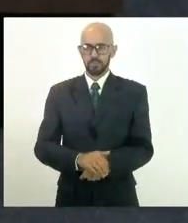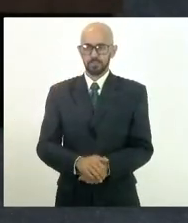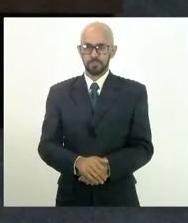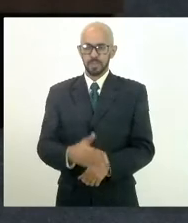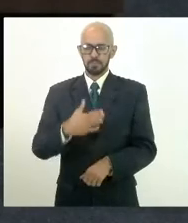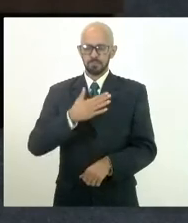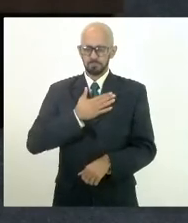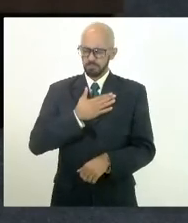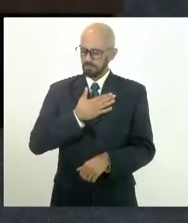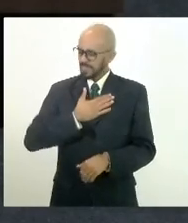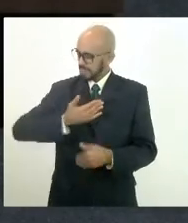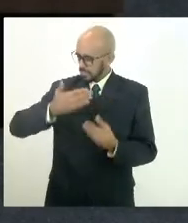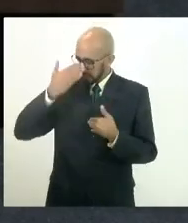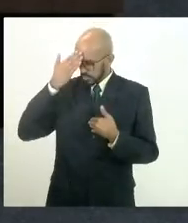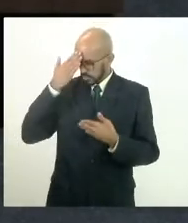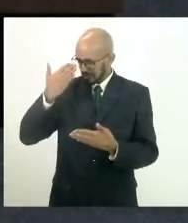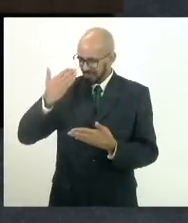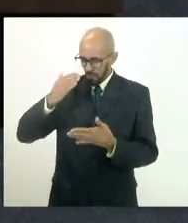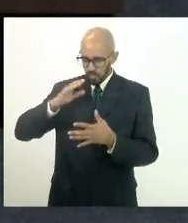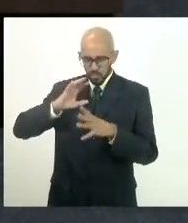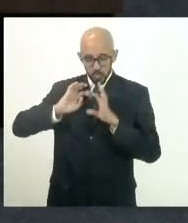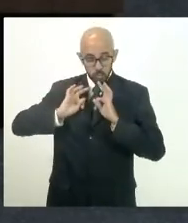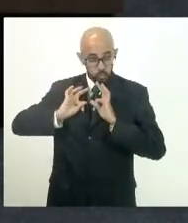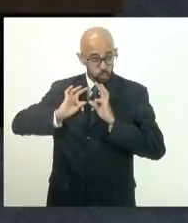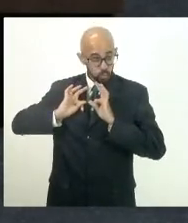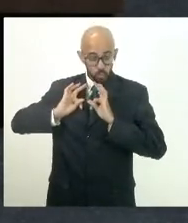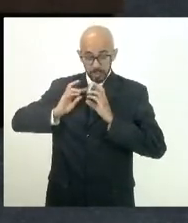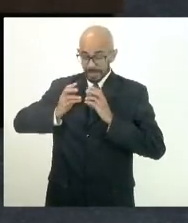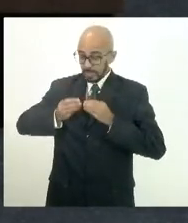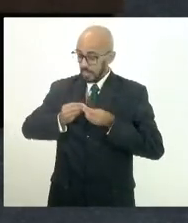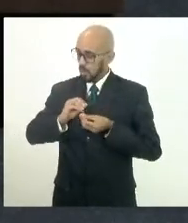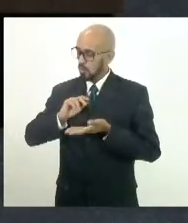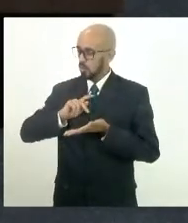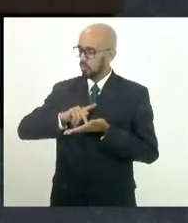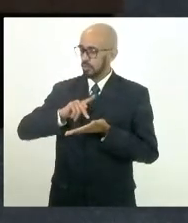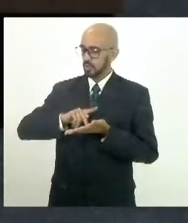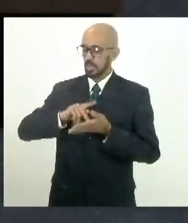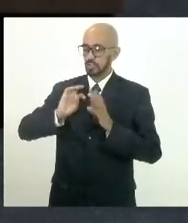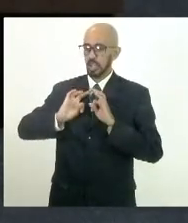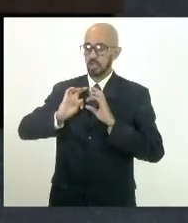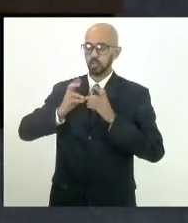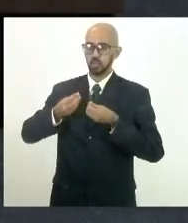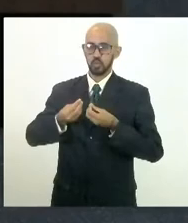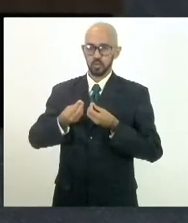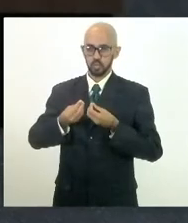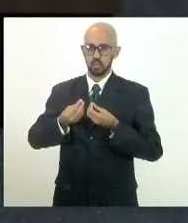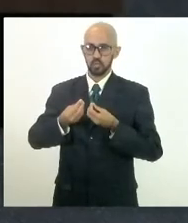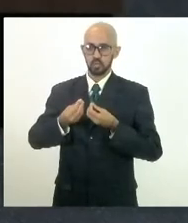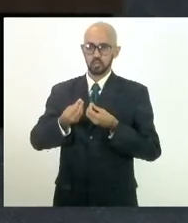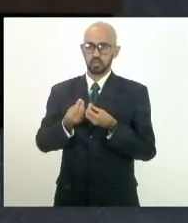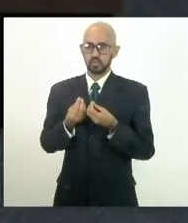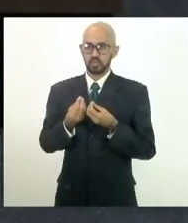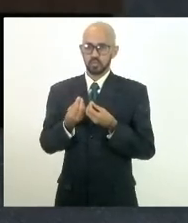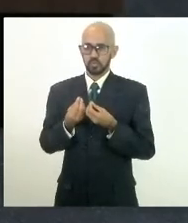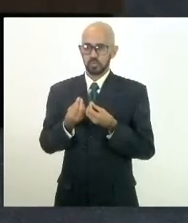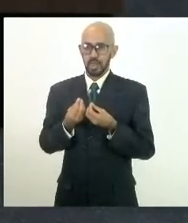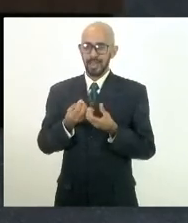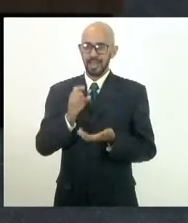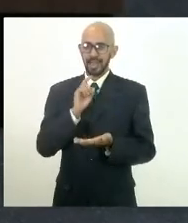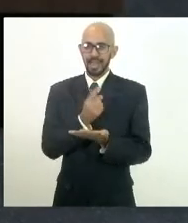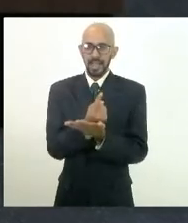gratidão total a todos aqueles, todos,